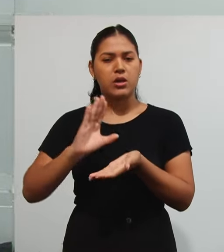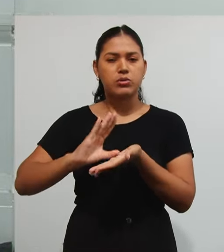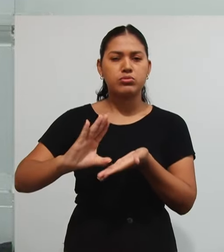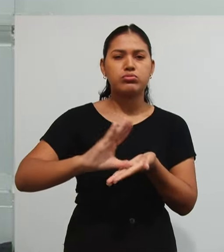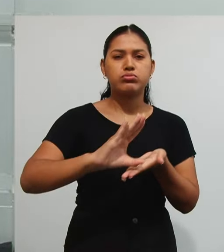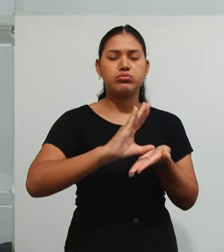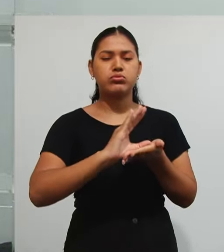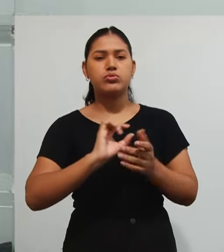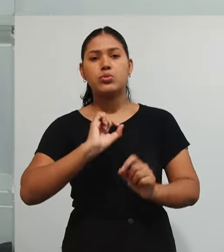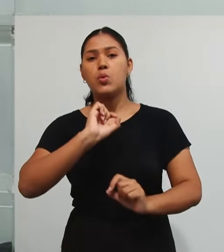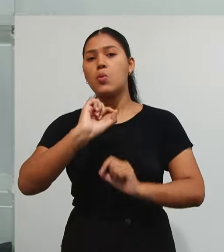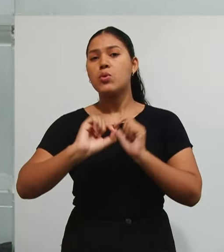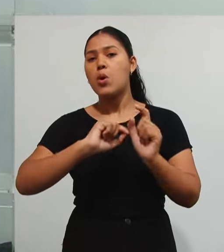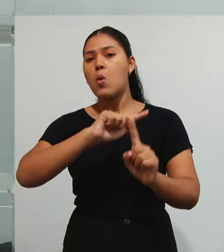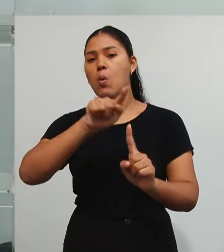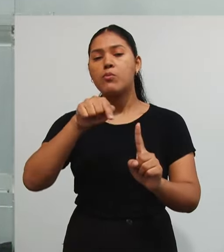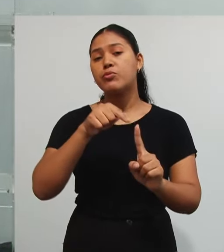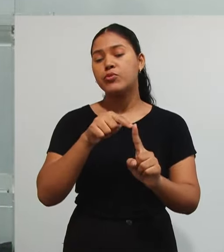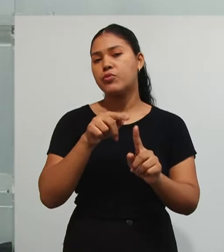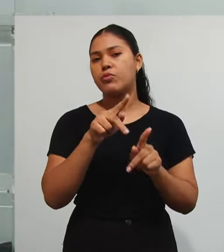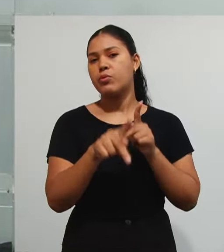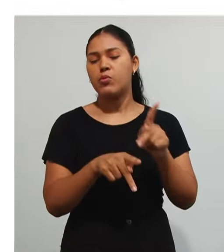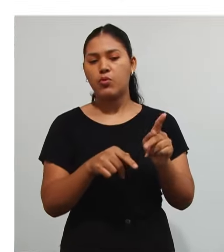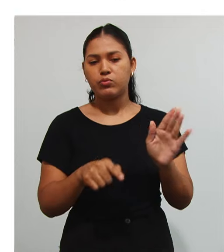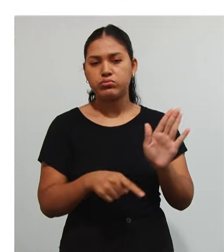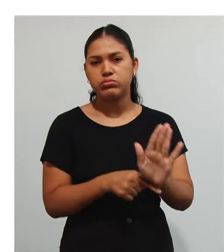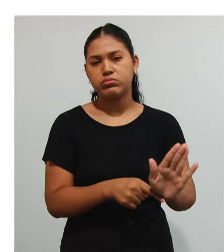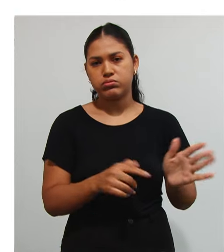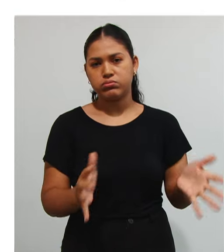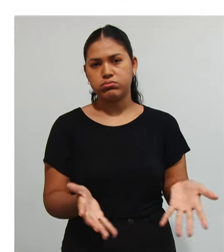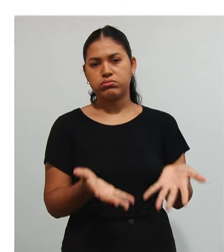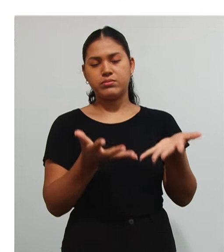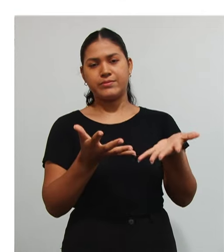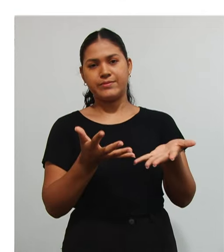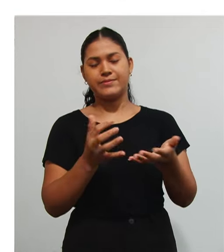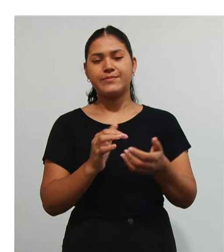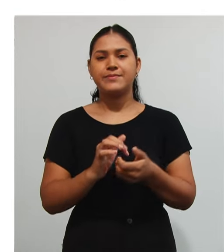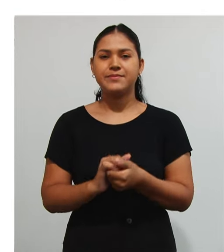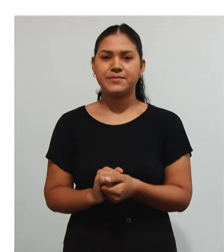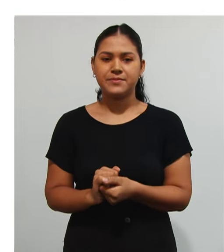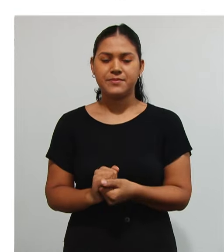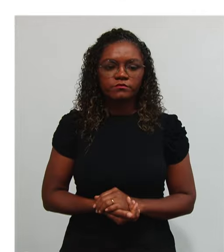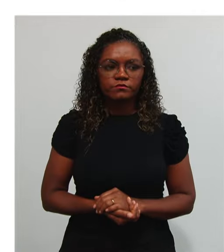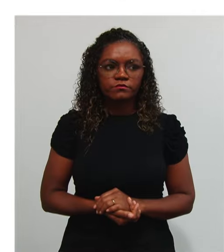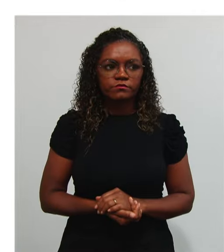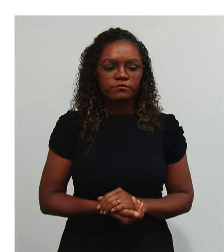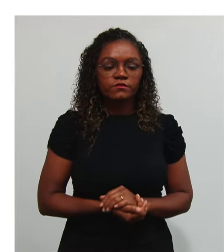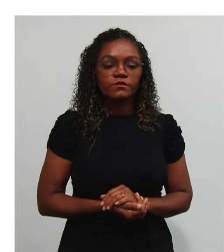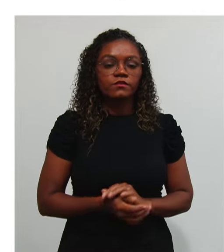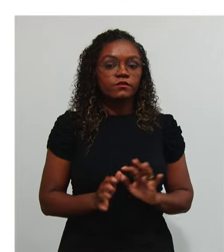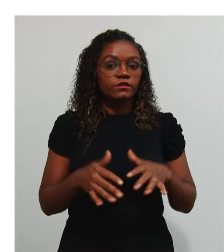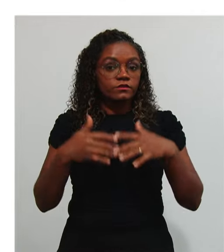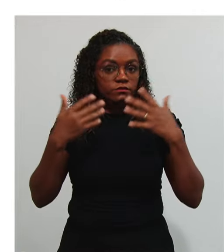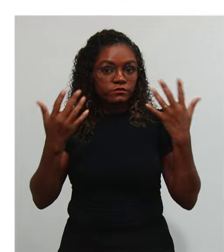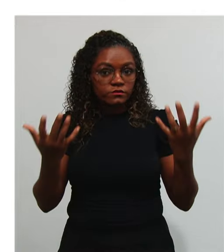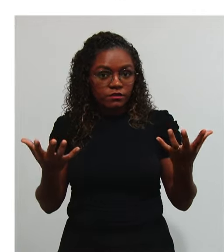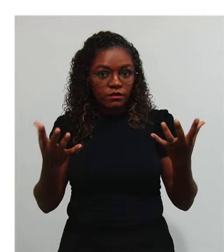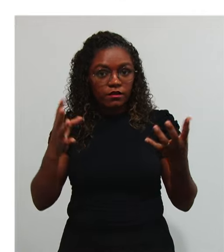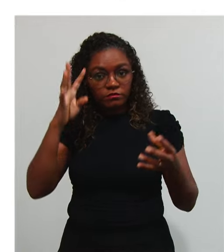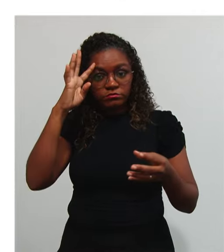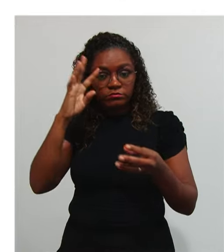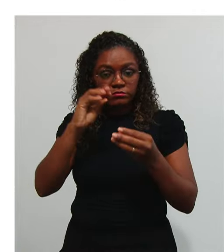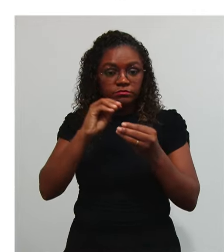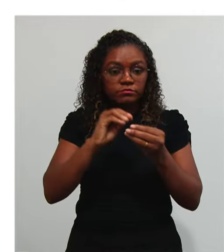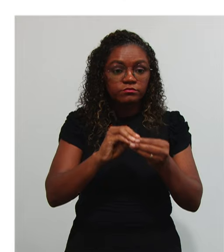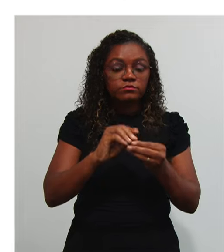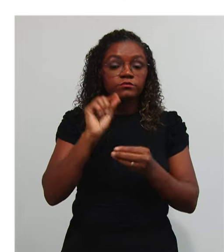aquele povo Está sedento Perfeito Passando Desse princípio Contudo O pensamento De